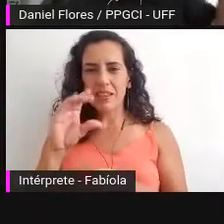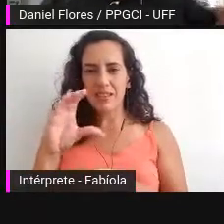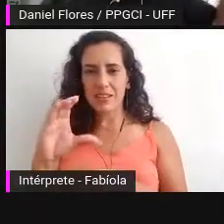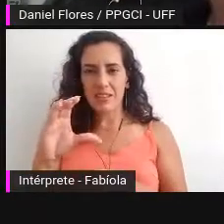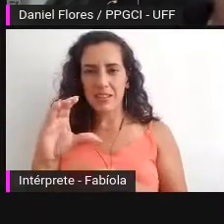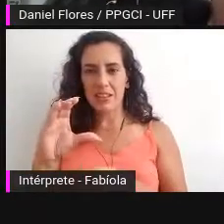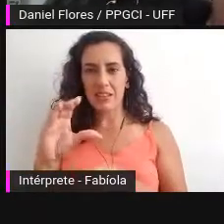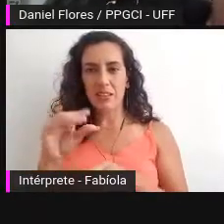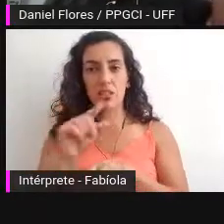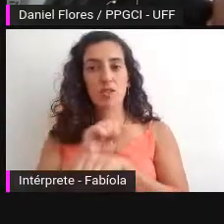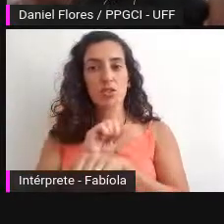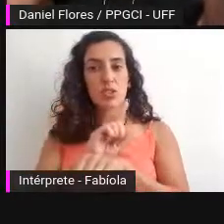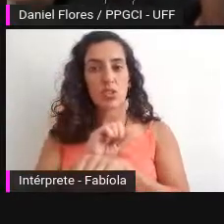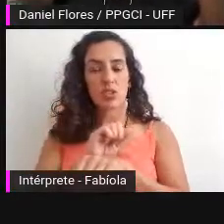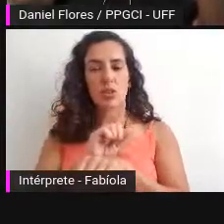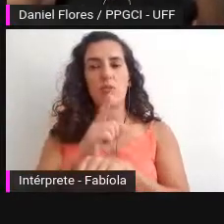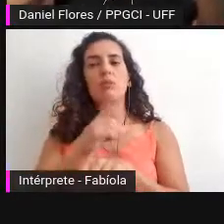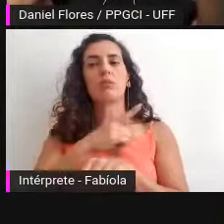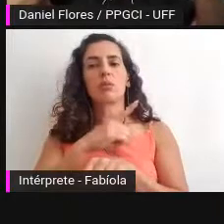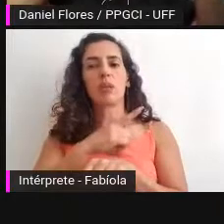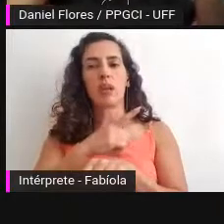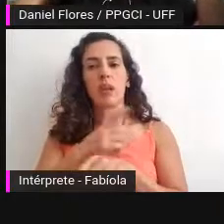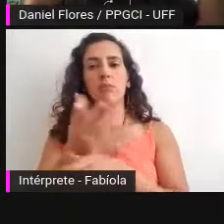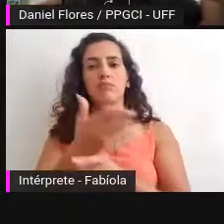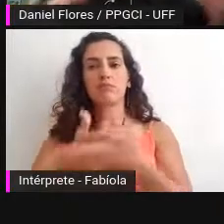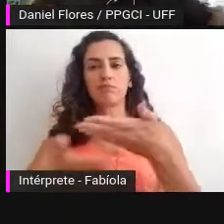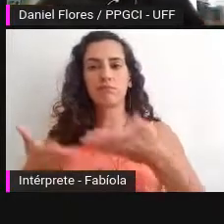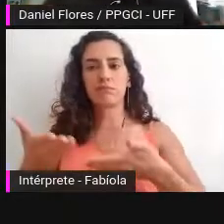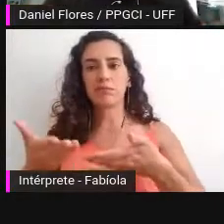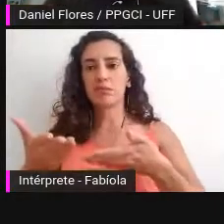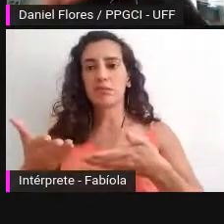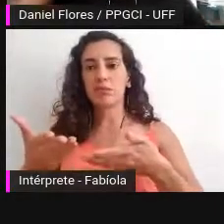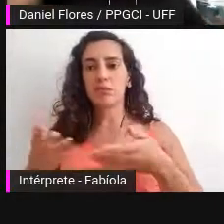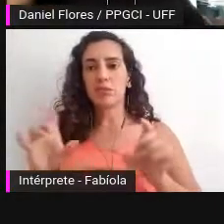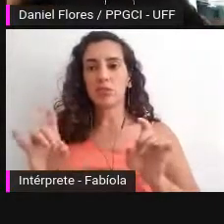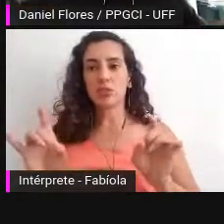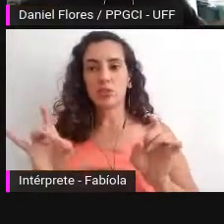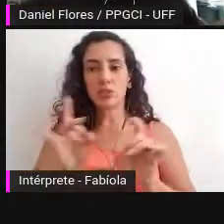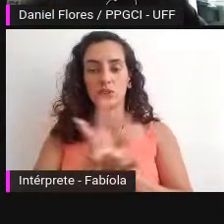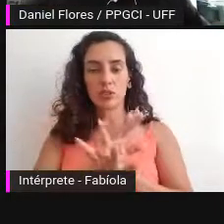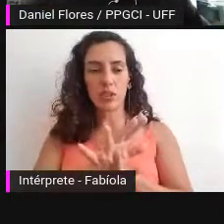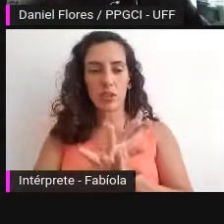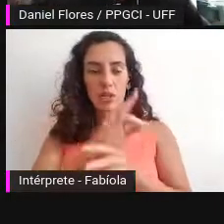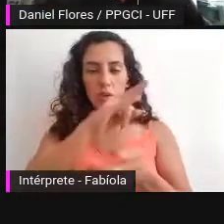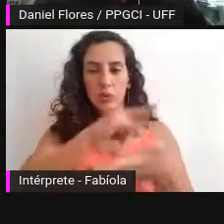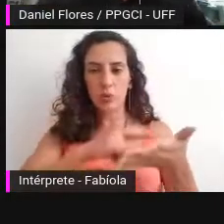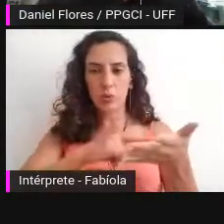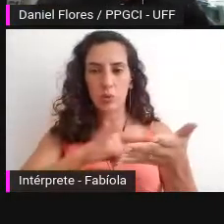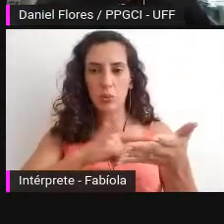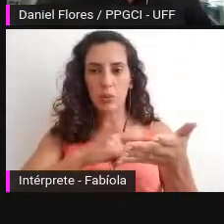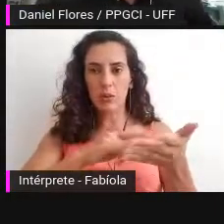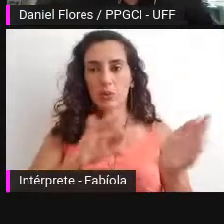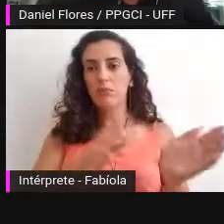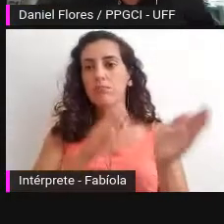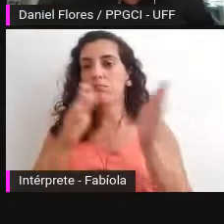documentos corrente intermediário acaba a fase de gestão de documentos entra a fase de